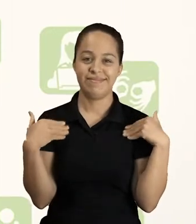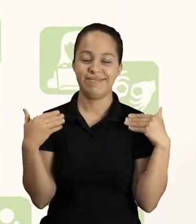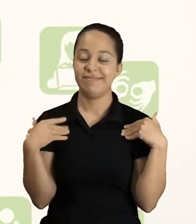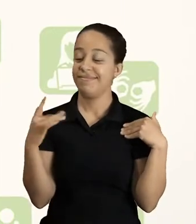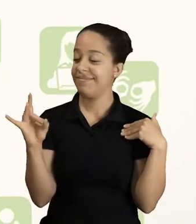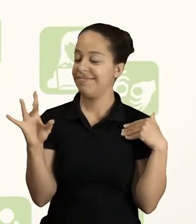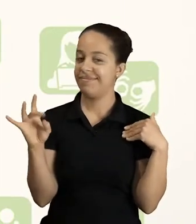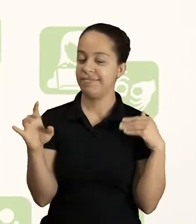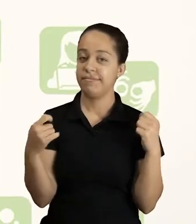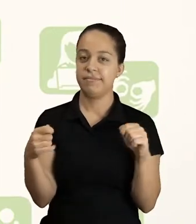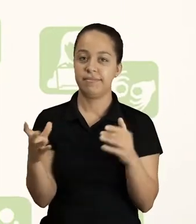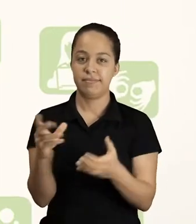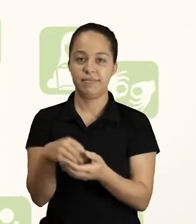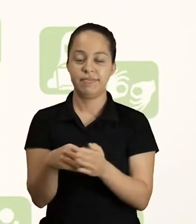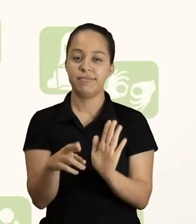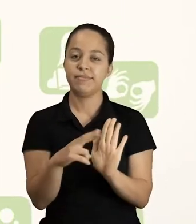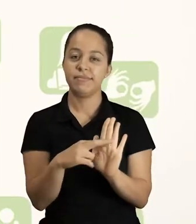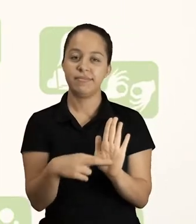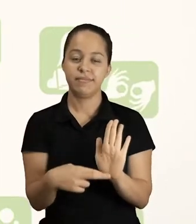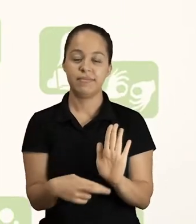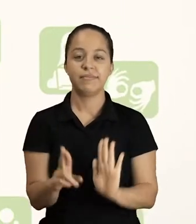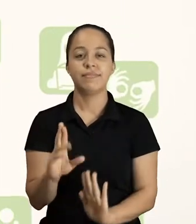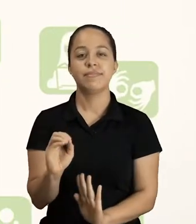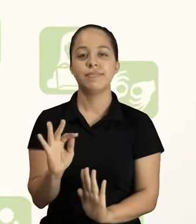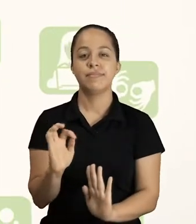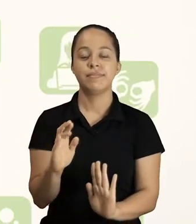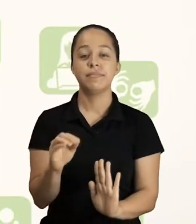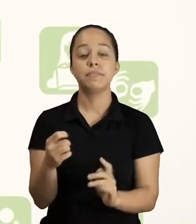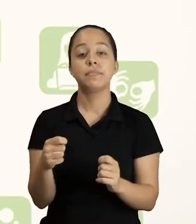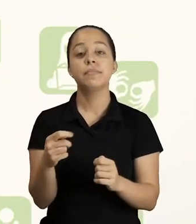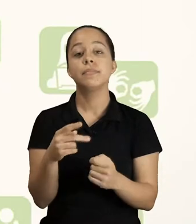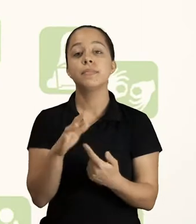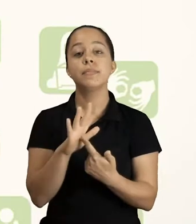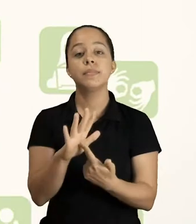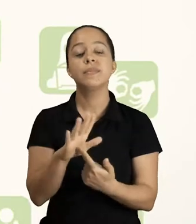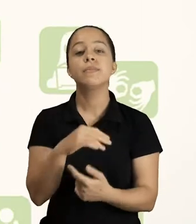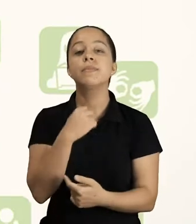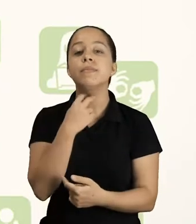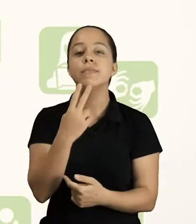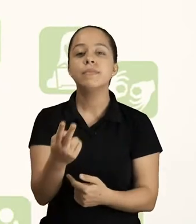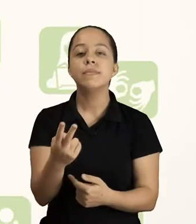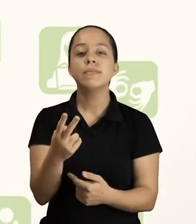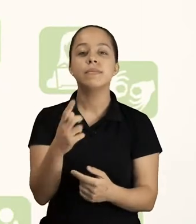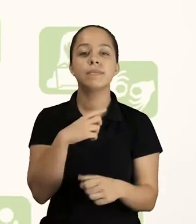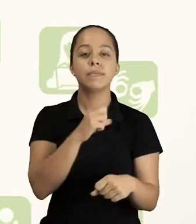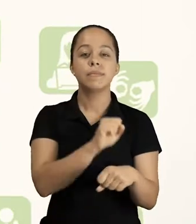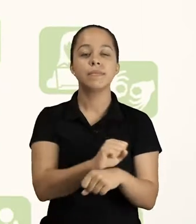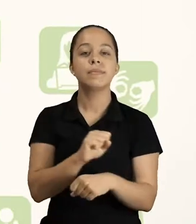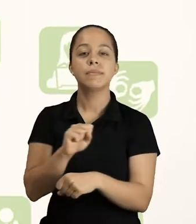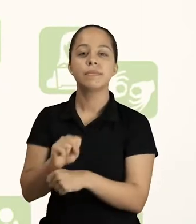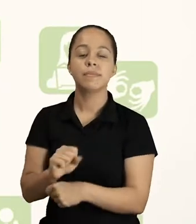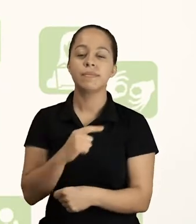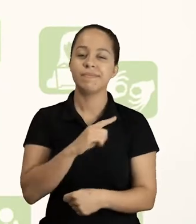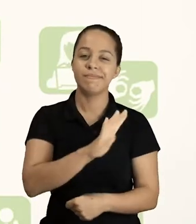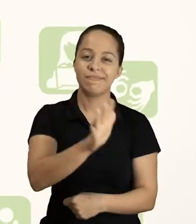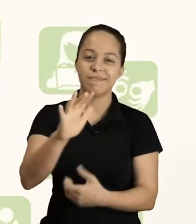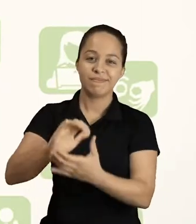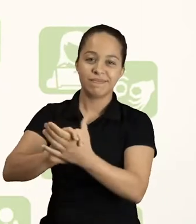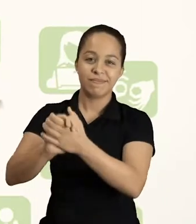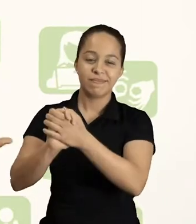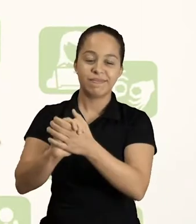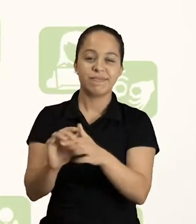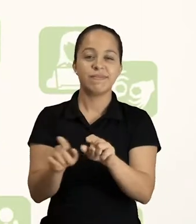Essas características devem estar dispostas no roteiro, prescrevendo nele o tom, as pausas, as saudações,